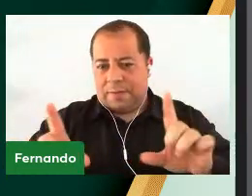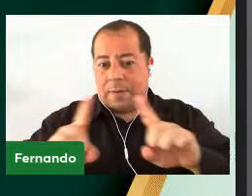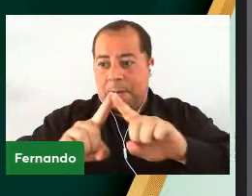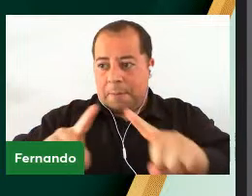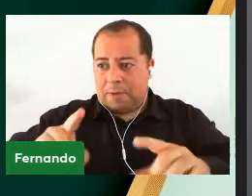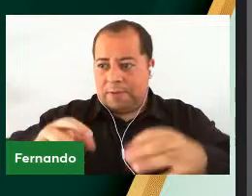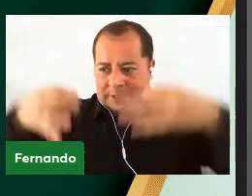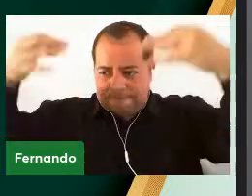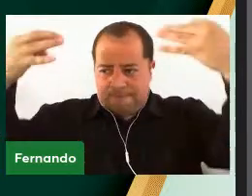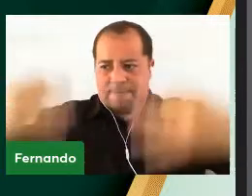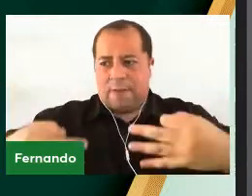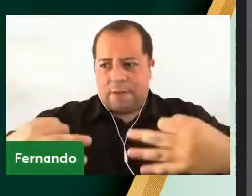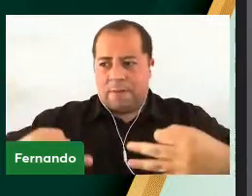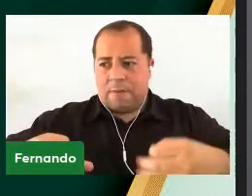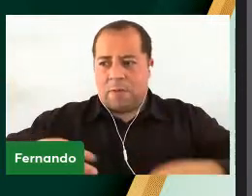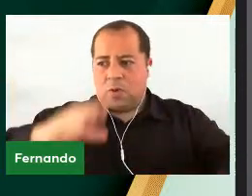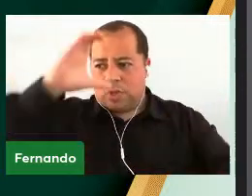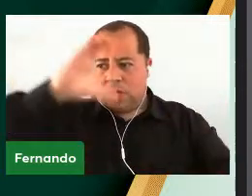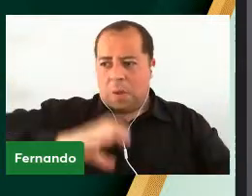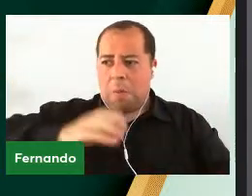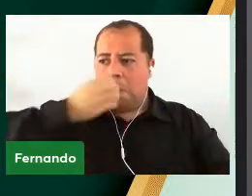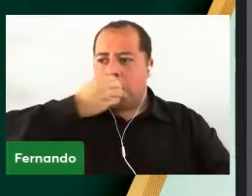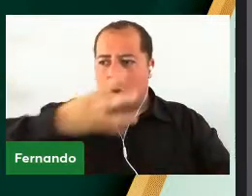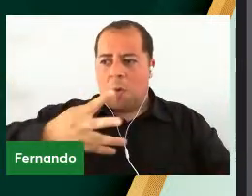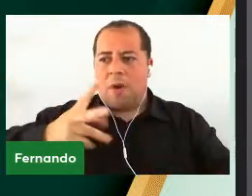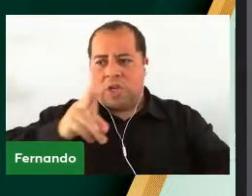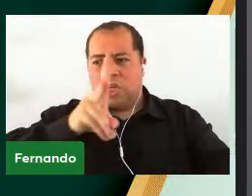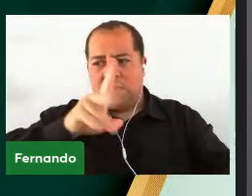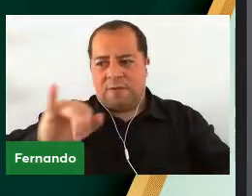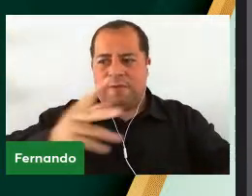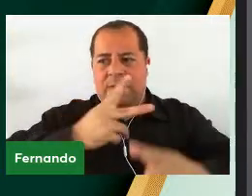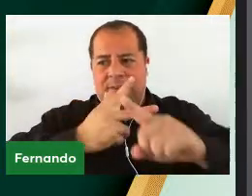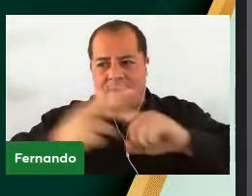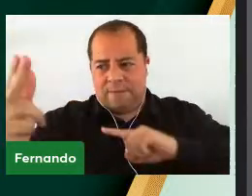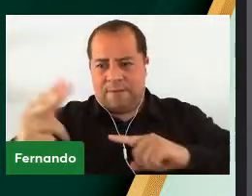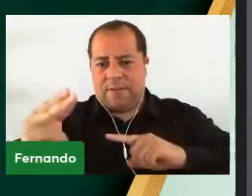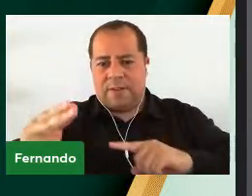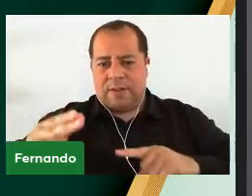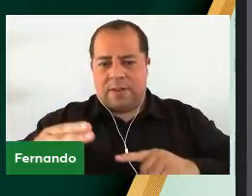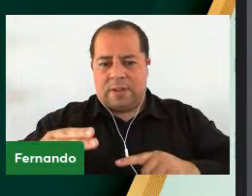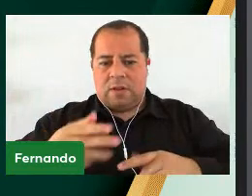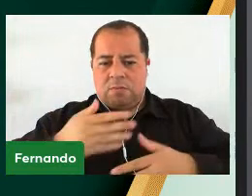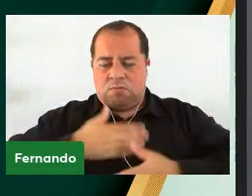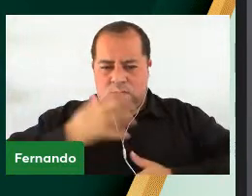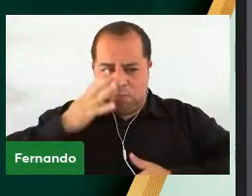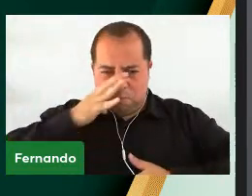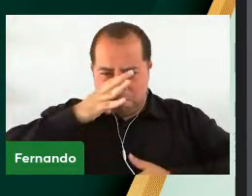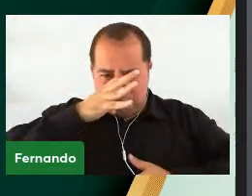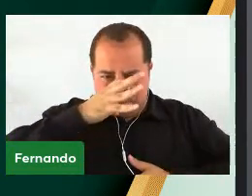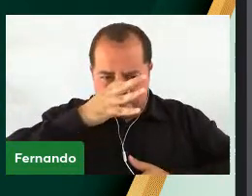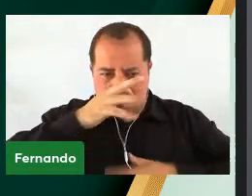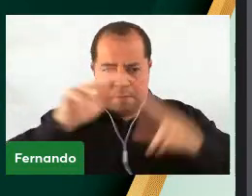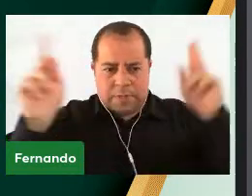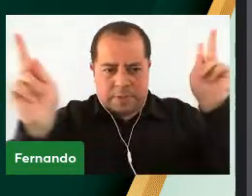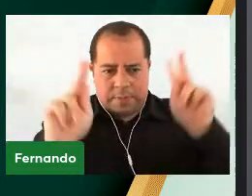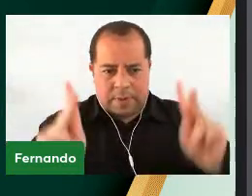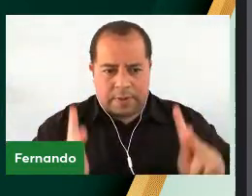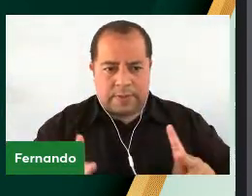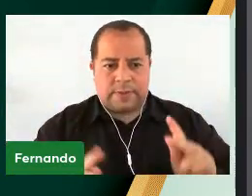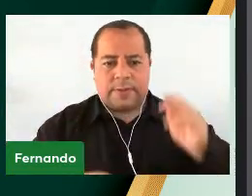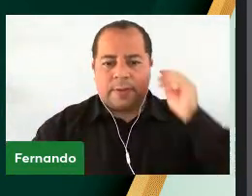firmes Como bons cidadãos Venceremos essas batalhas Com uma teimosia pacífica Do lado de cá